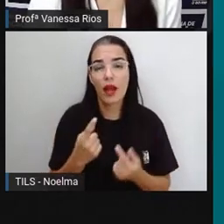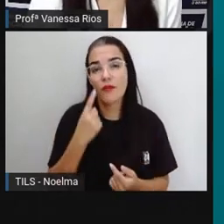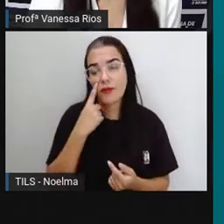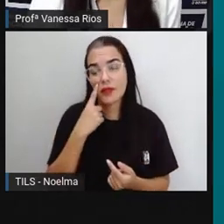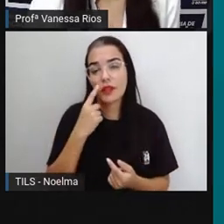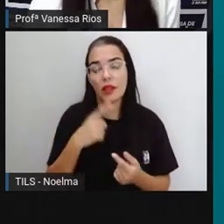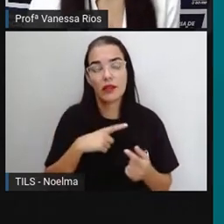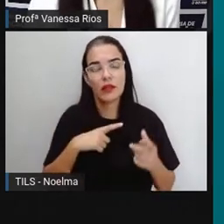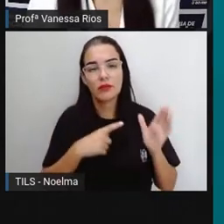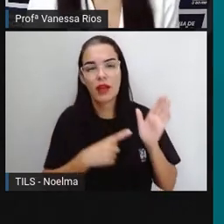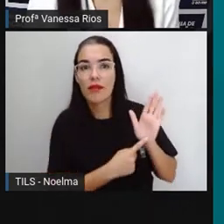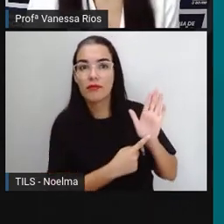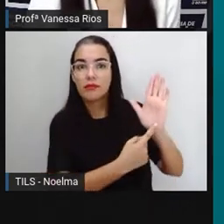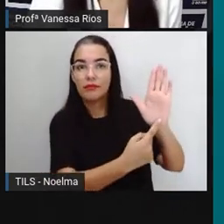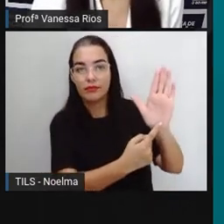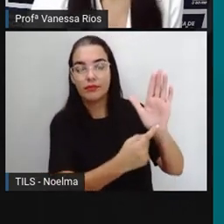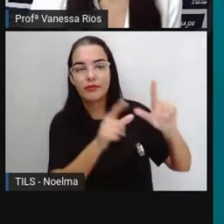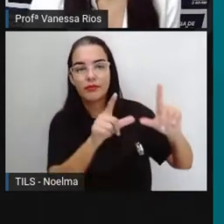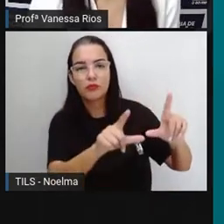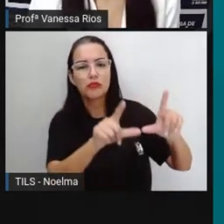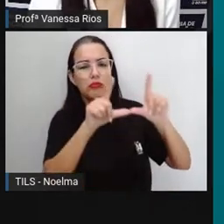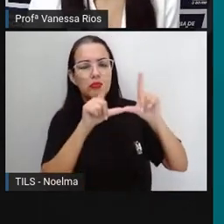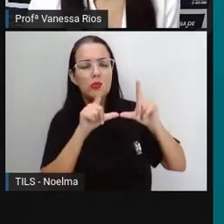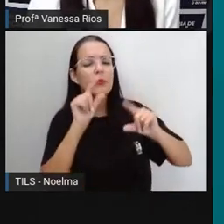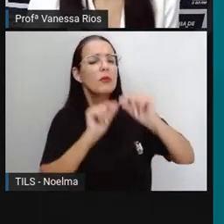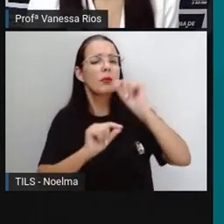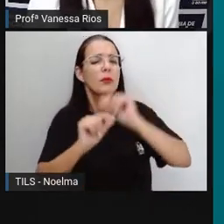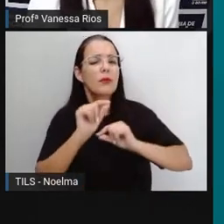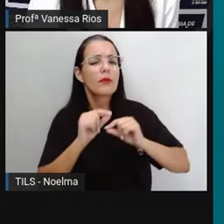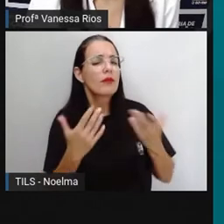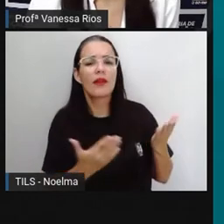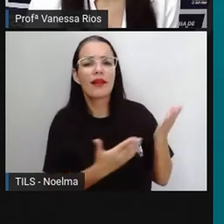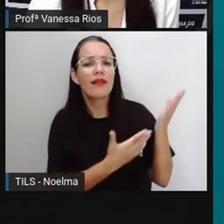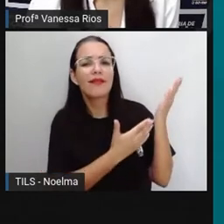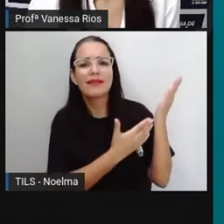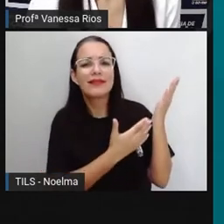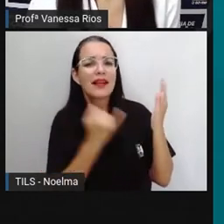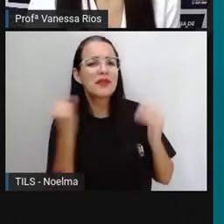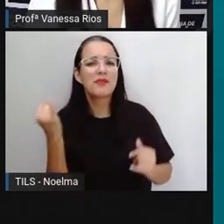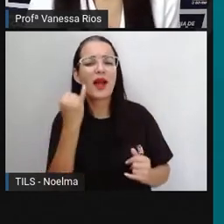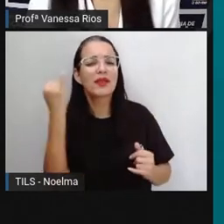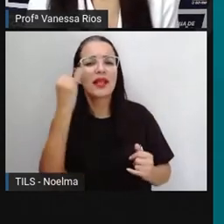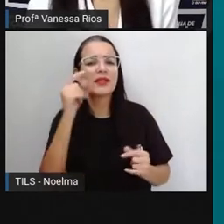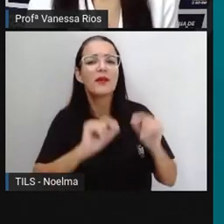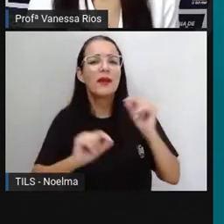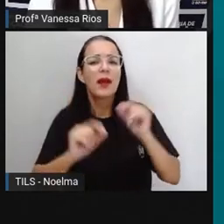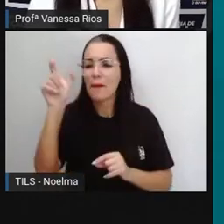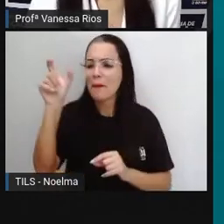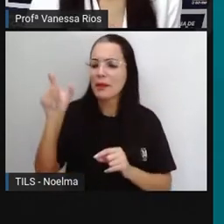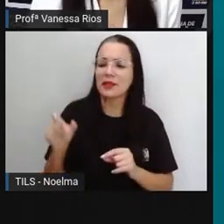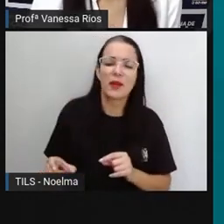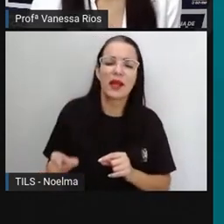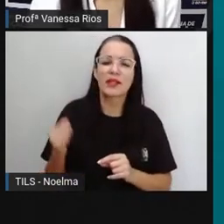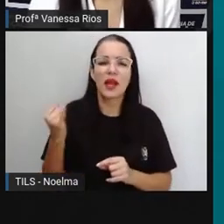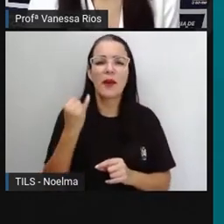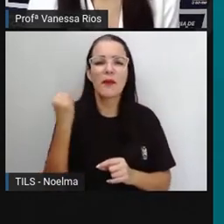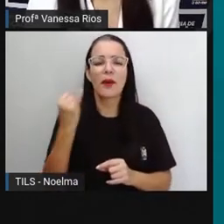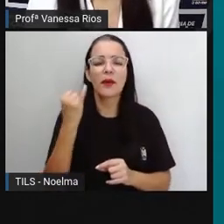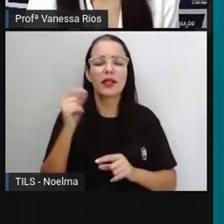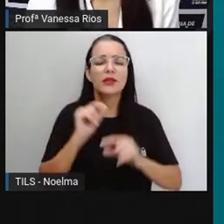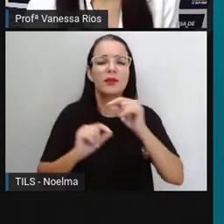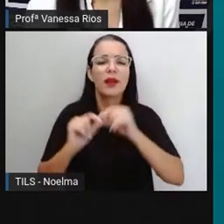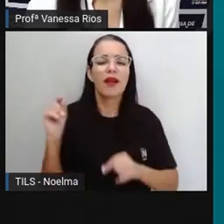observarmos uma figura aí muito importante, um personagem muito importante que